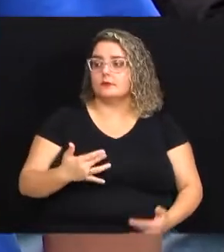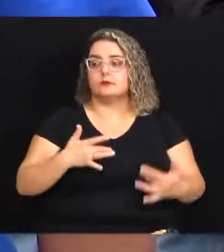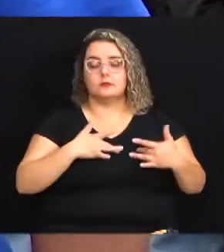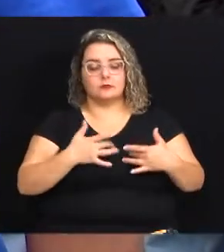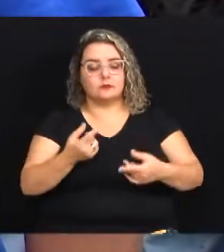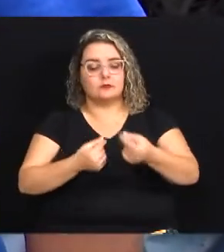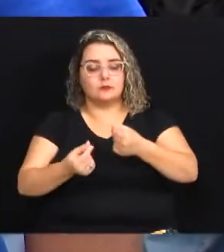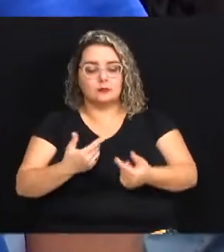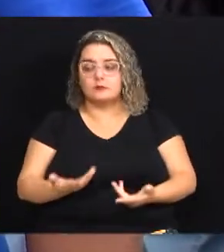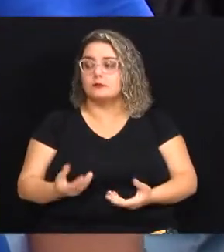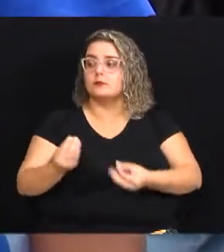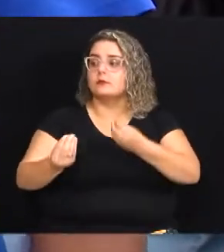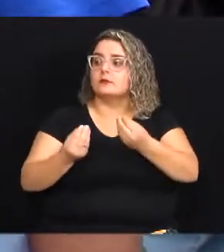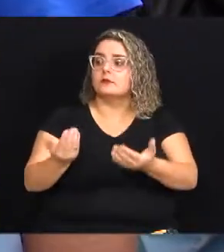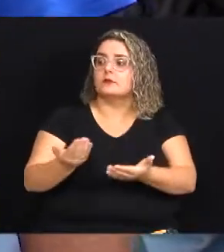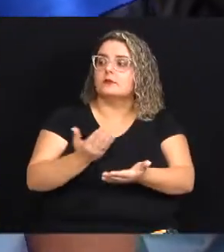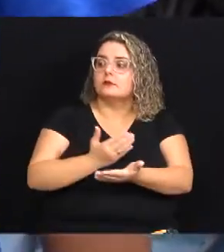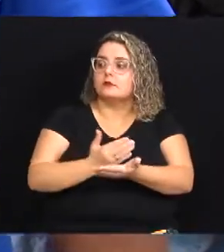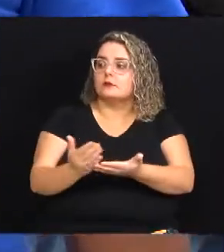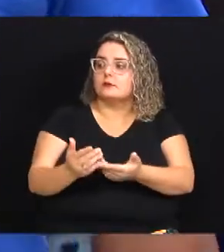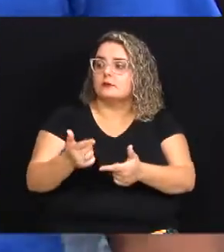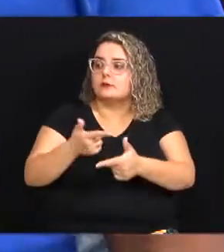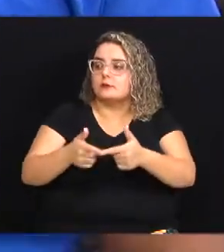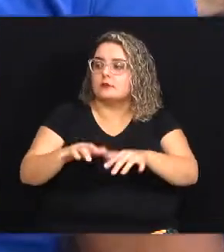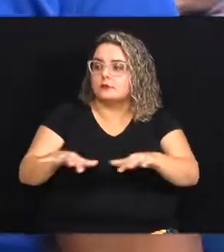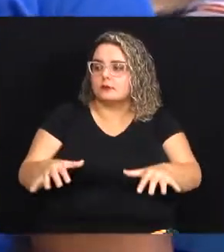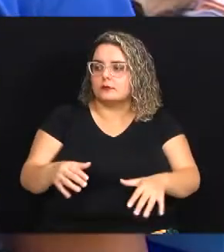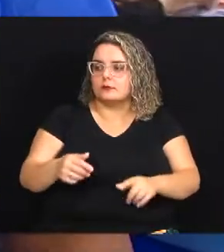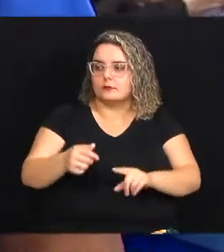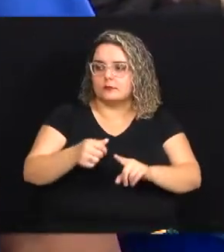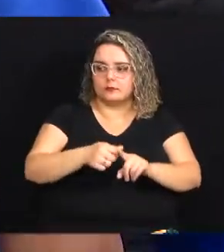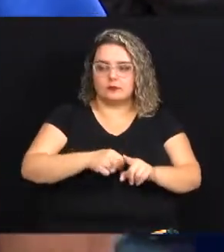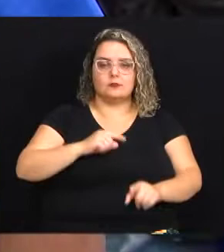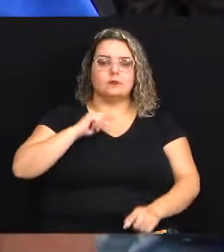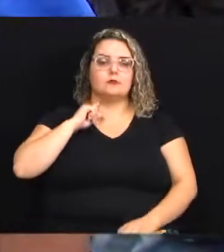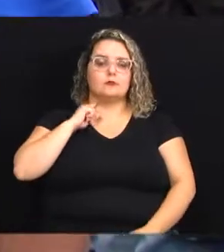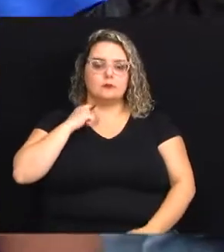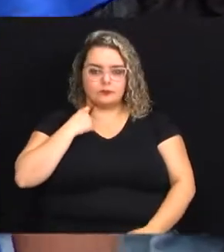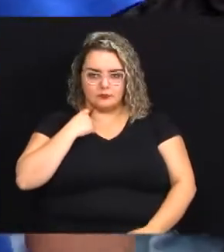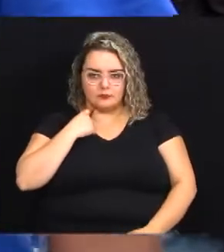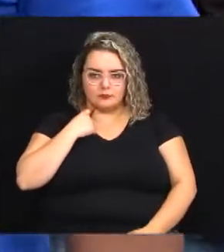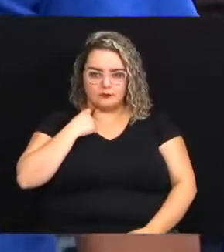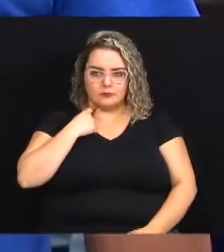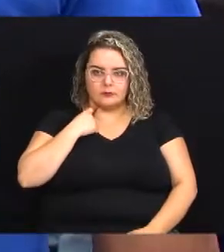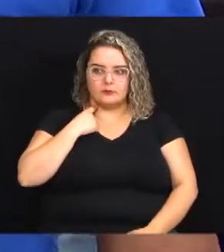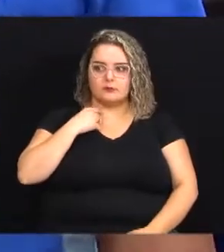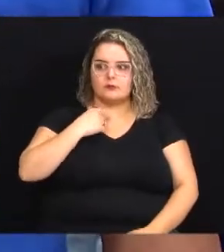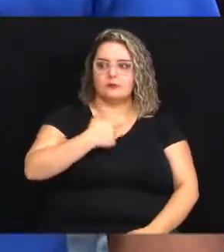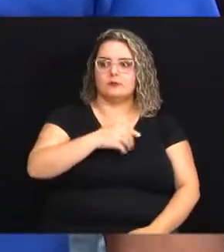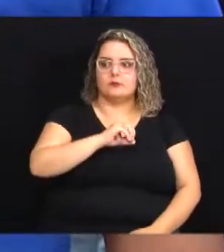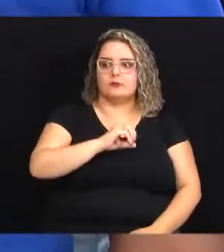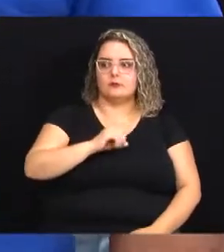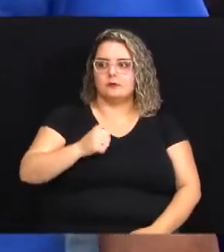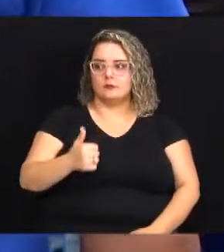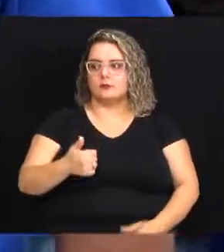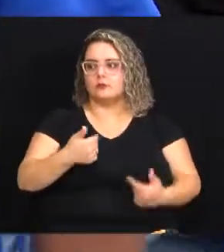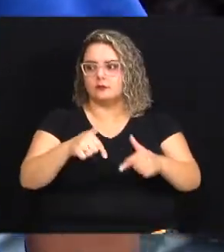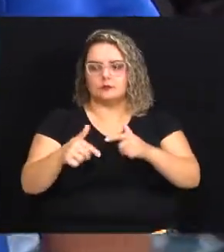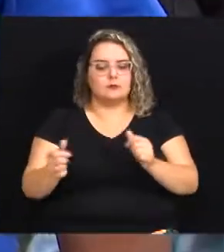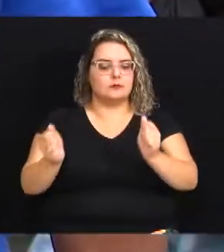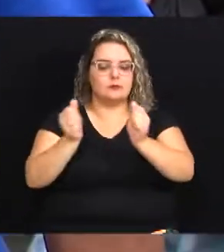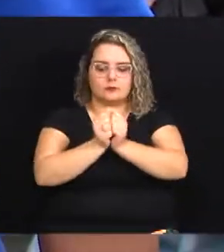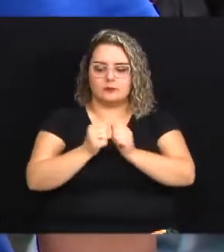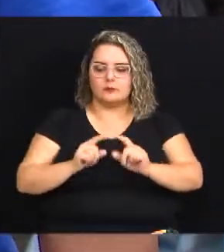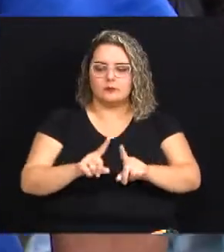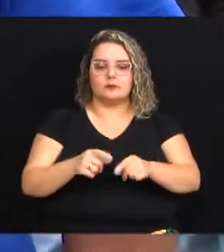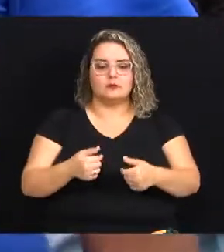aqui o espaço com vocês como tudo isso começou a gente começou em maio de 2001 e desde daí estamos trabalhando